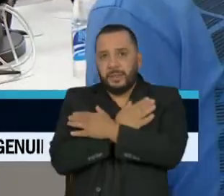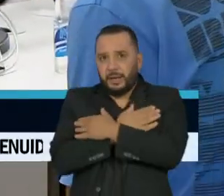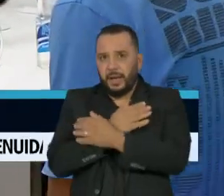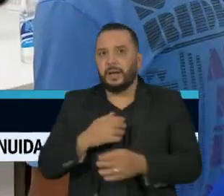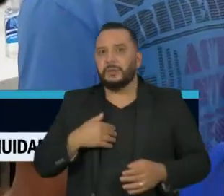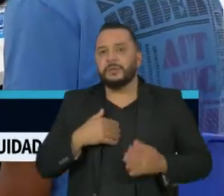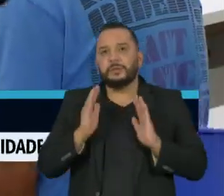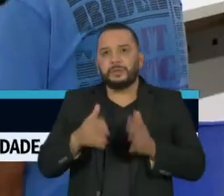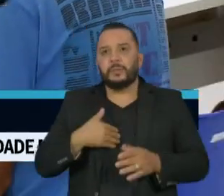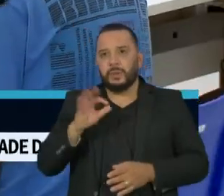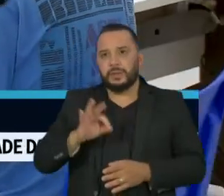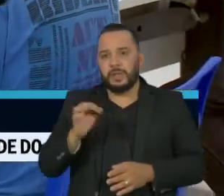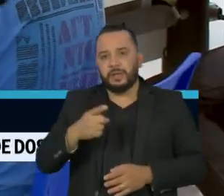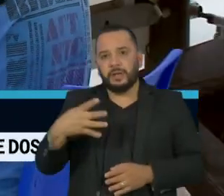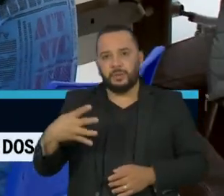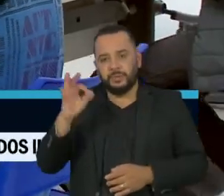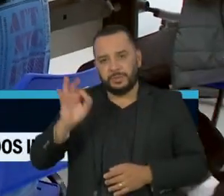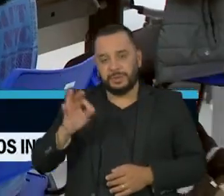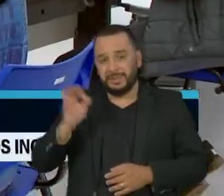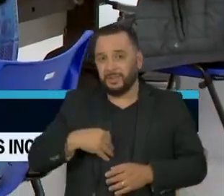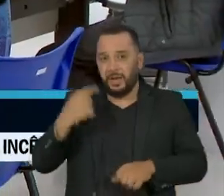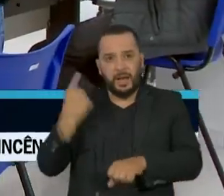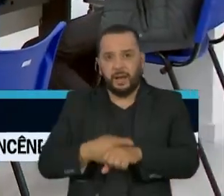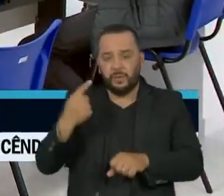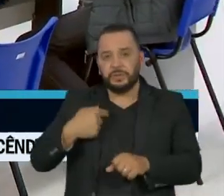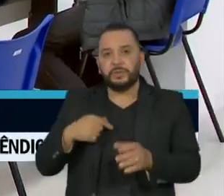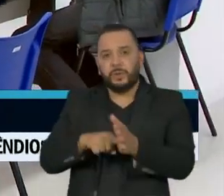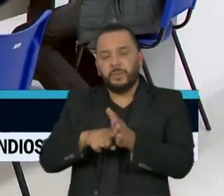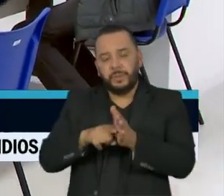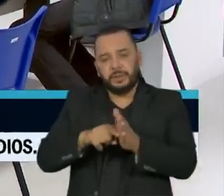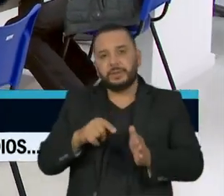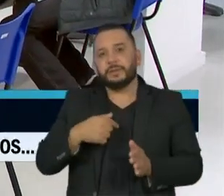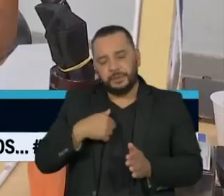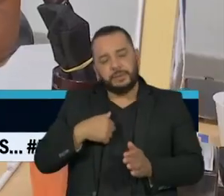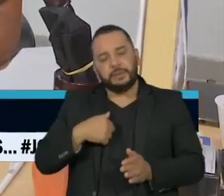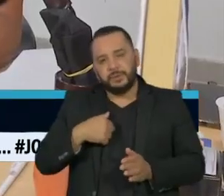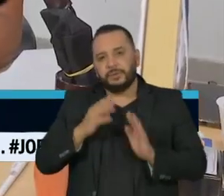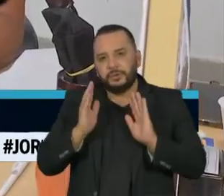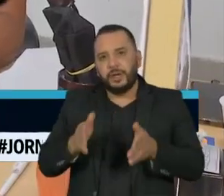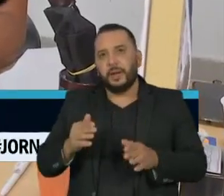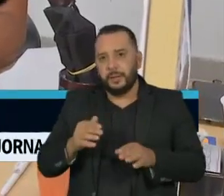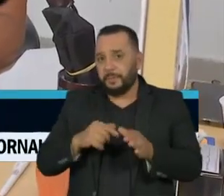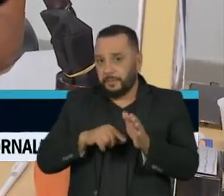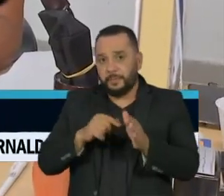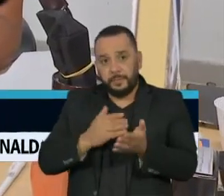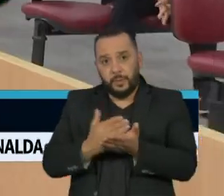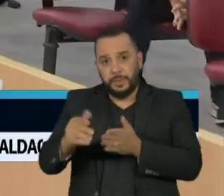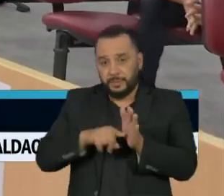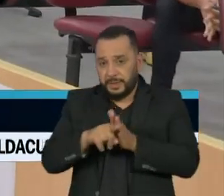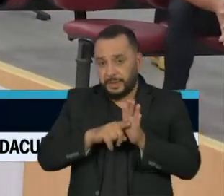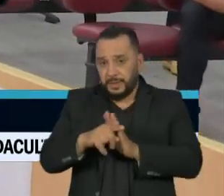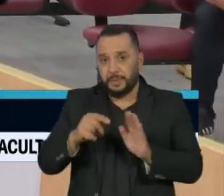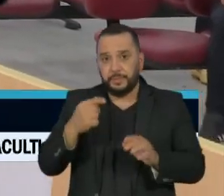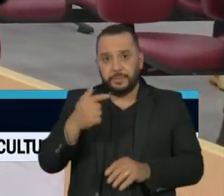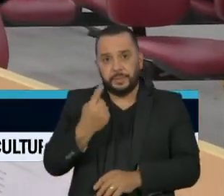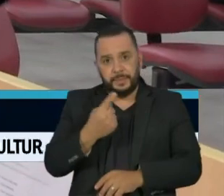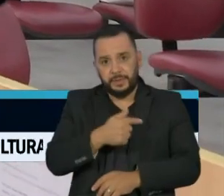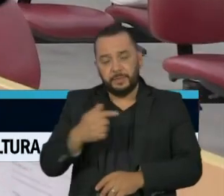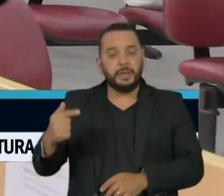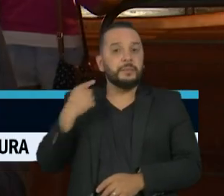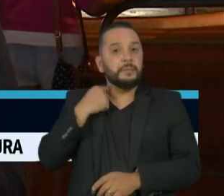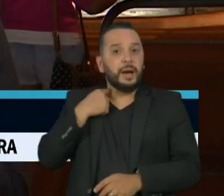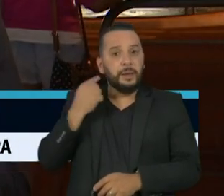14%, a mais alta desde o início da pesquisa na primeira semana de maio. Naquela época, o índice estava na casa dos